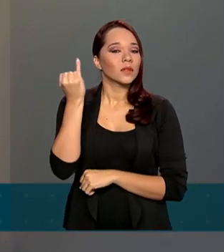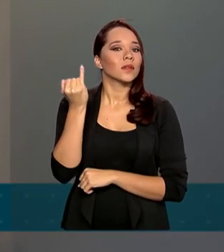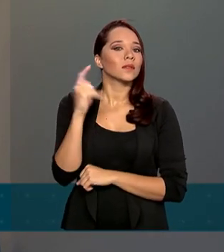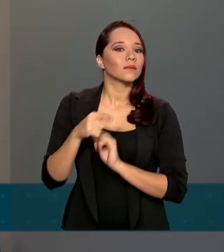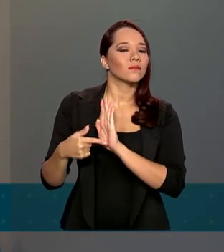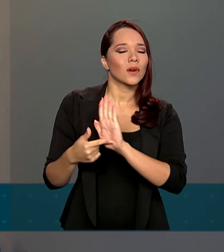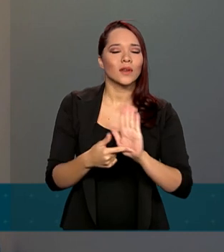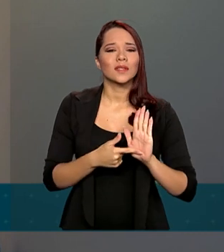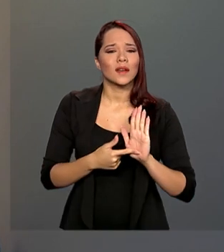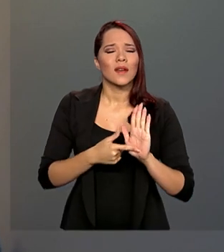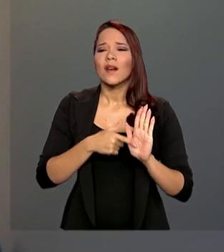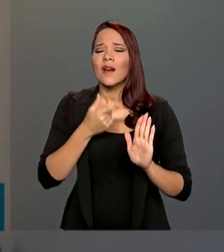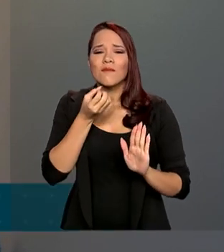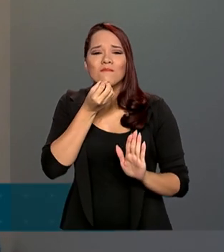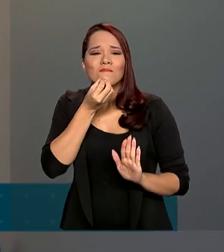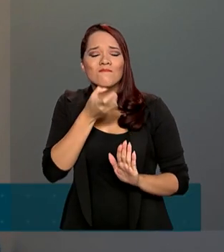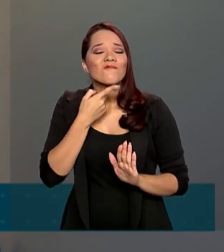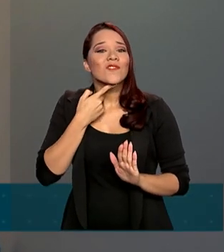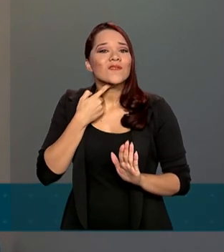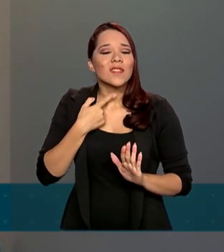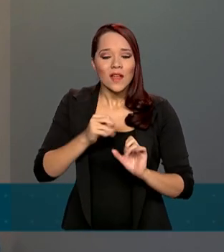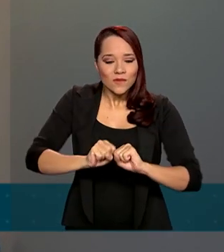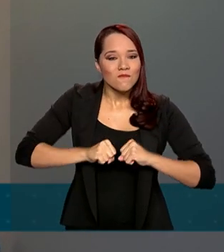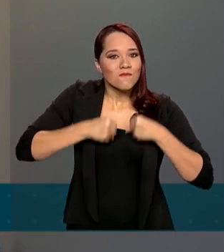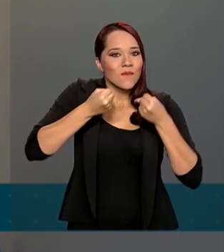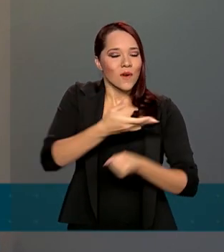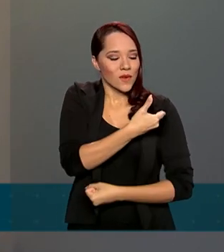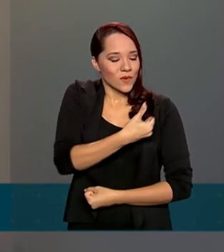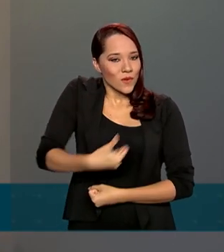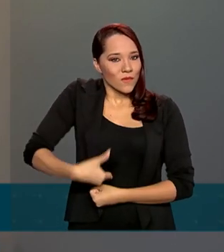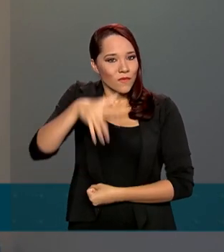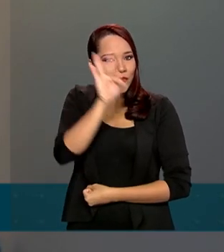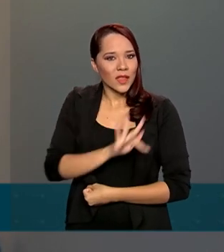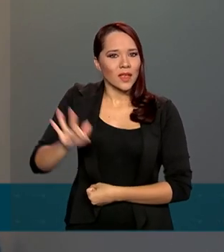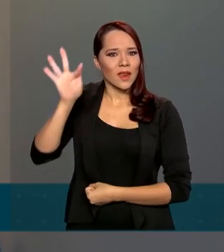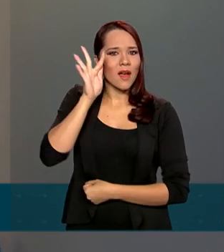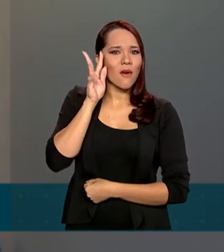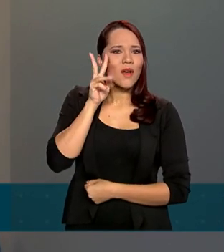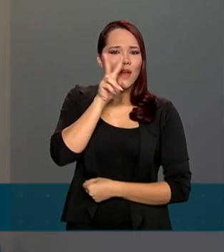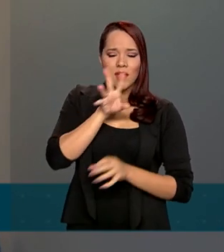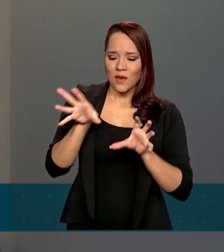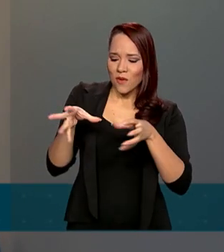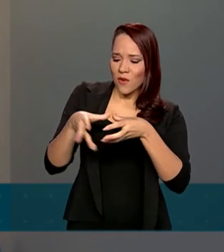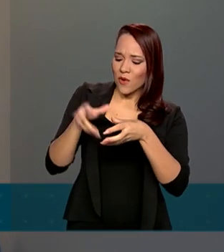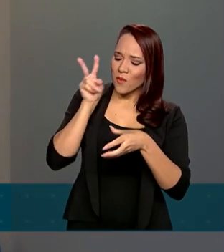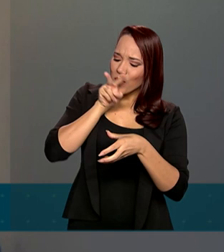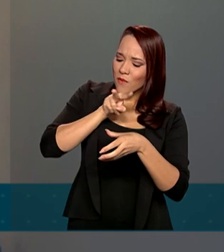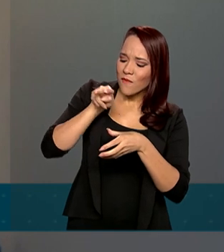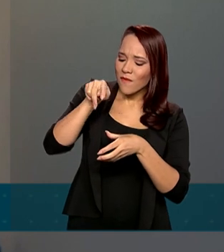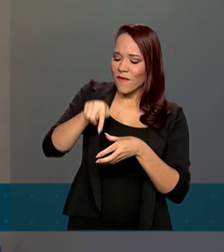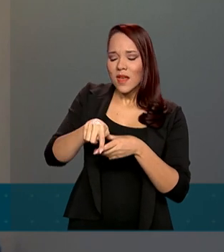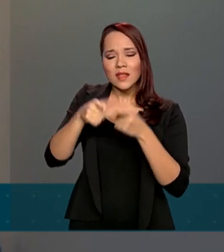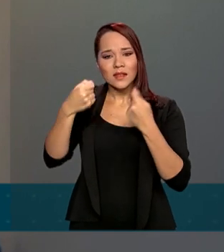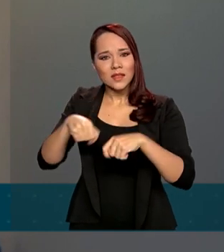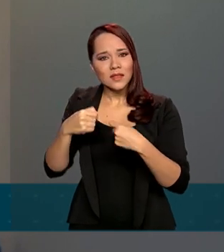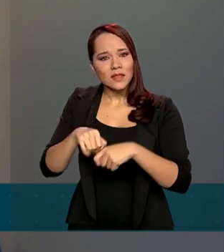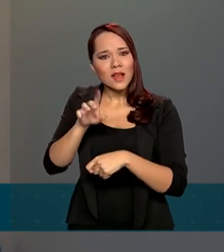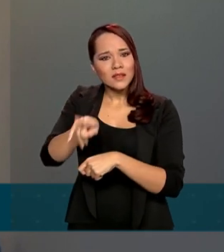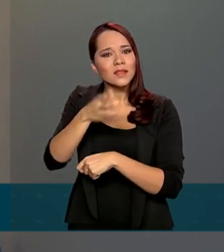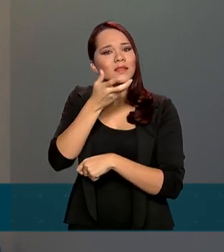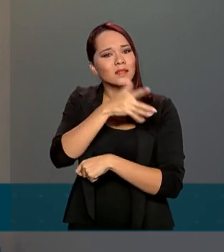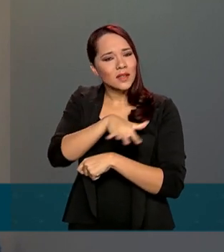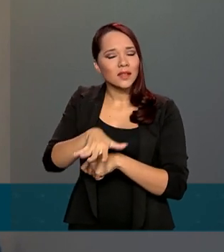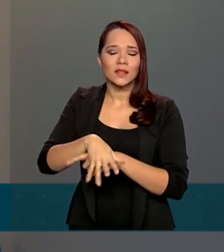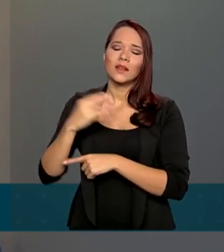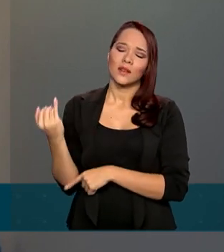a boa vontade e o empenho do governo federal em olhar para essa comunidade, em olhar para a necessidade dessas crianças.